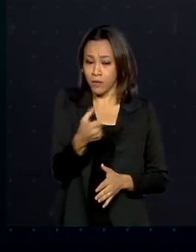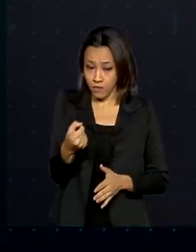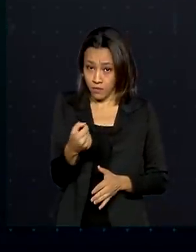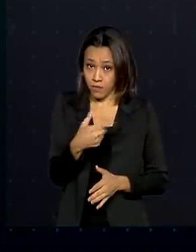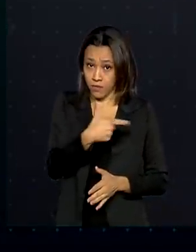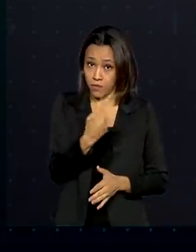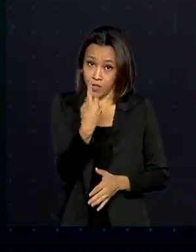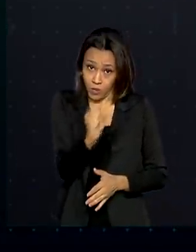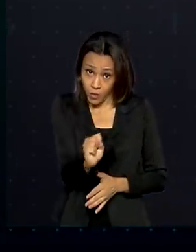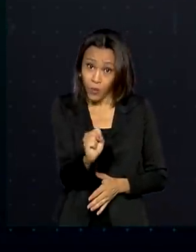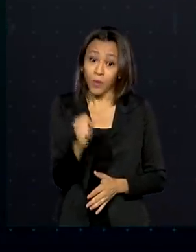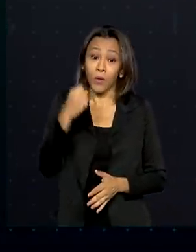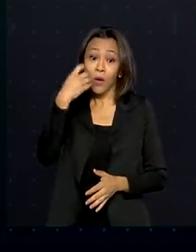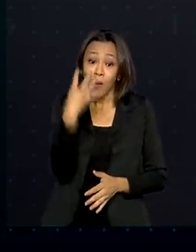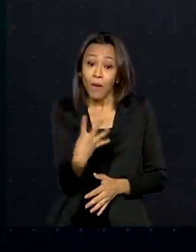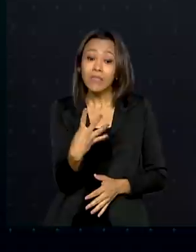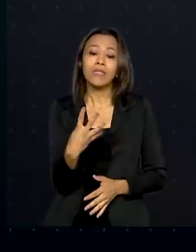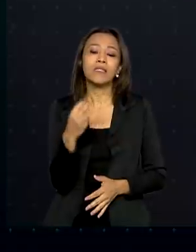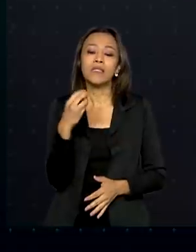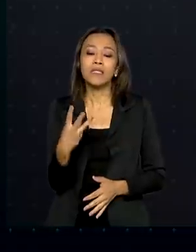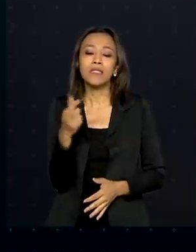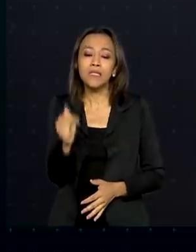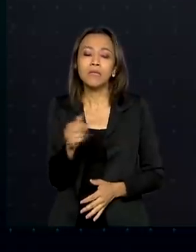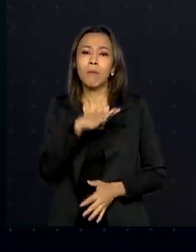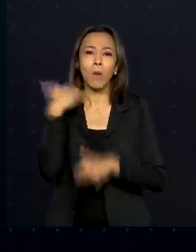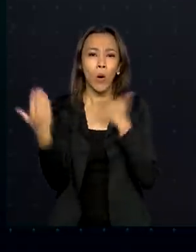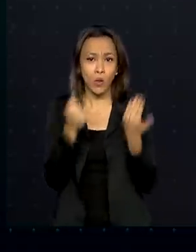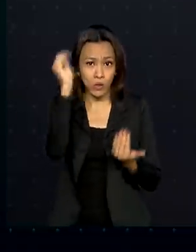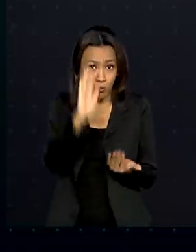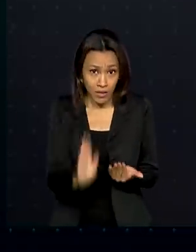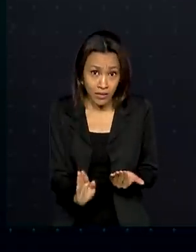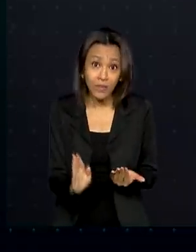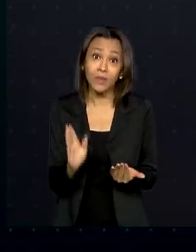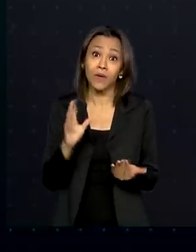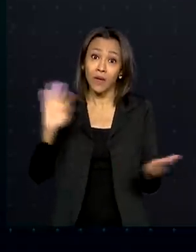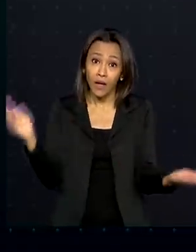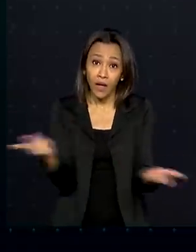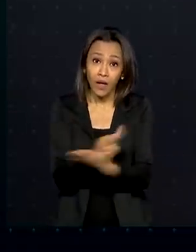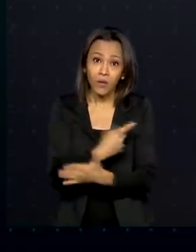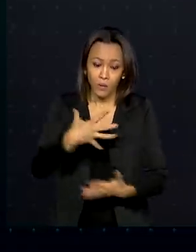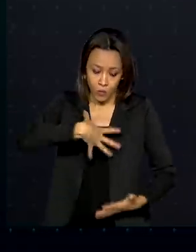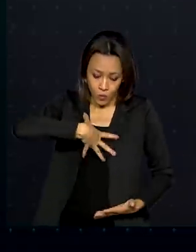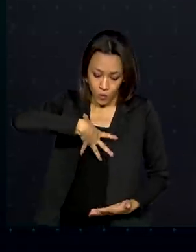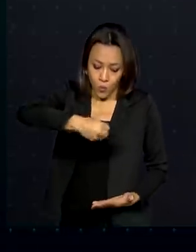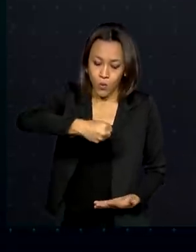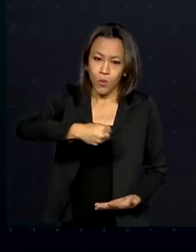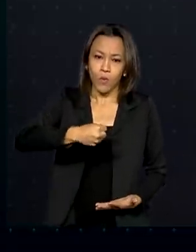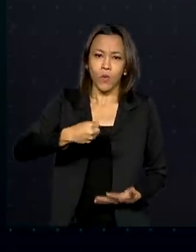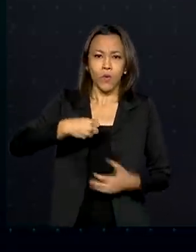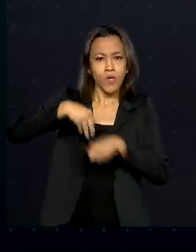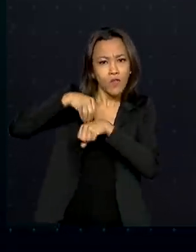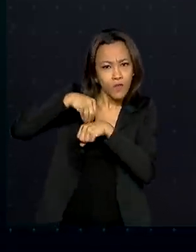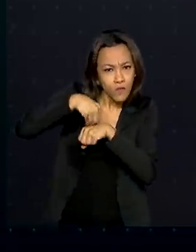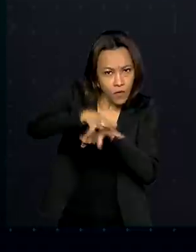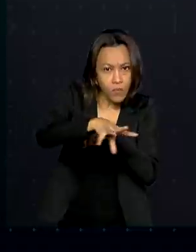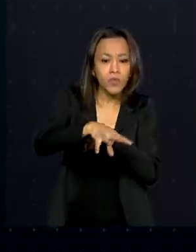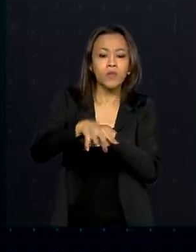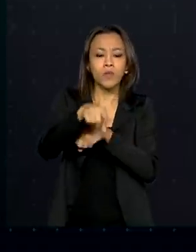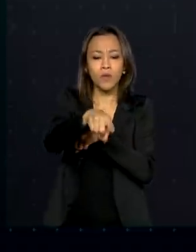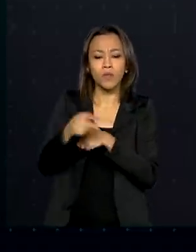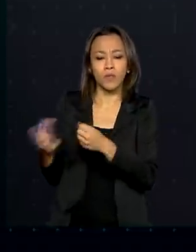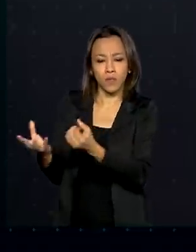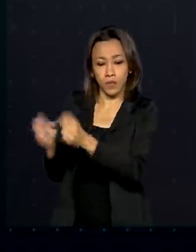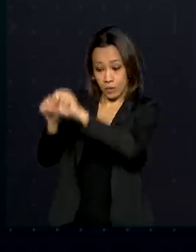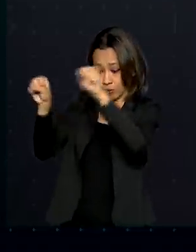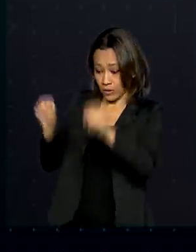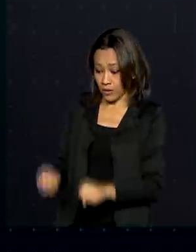.463 mortes no Brasil causadas por suicídio, segundo dados do Sistema de Informações